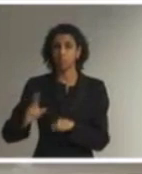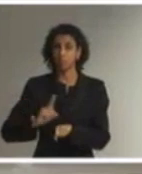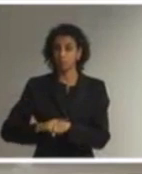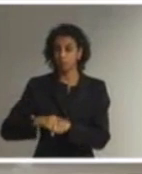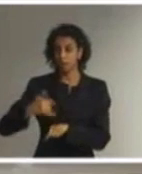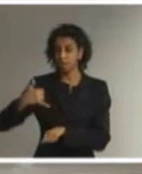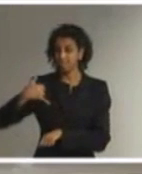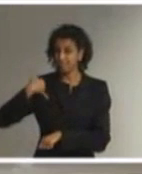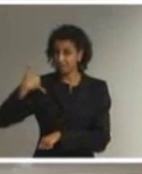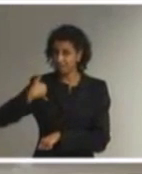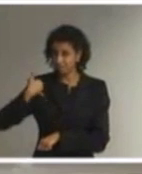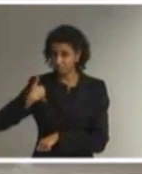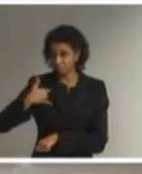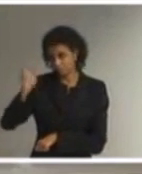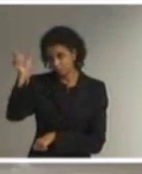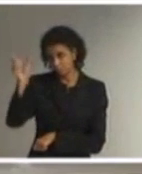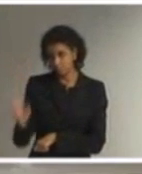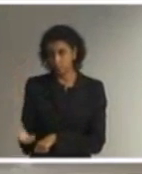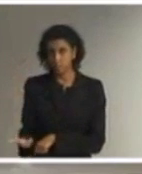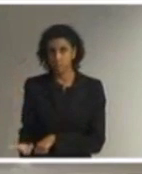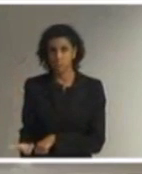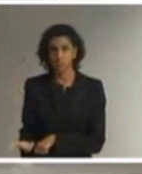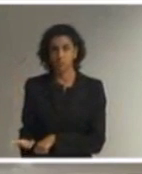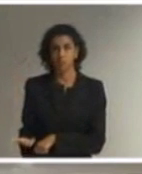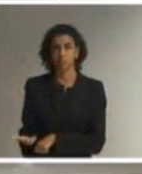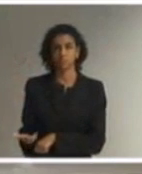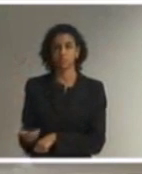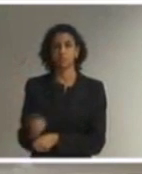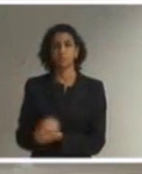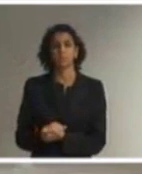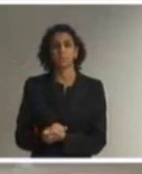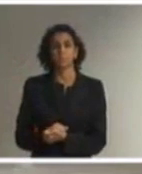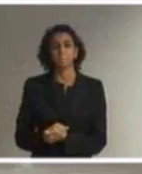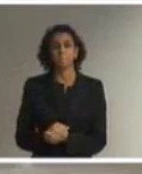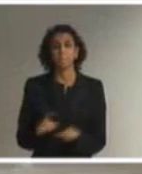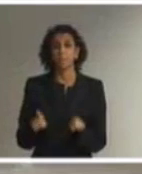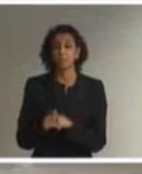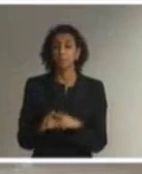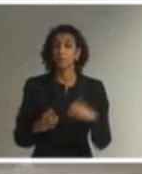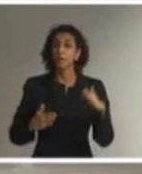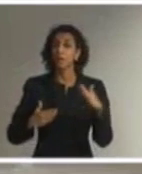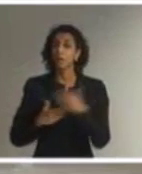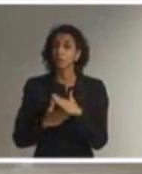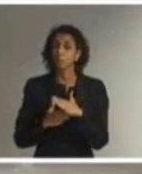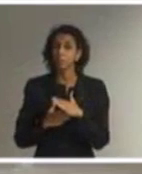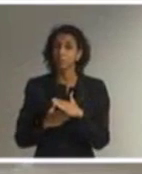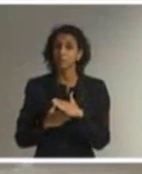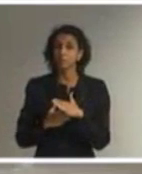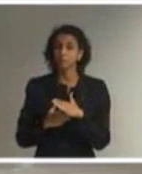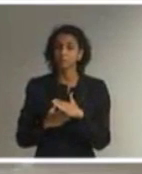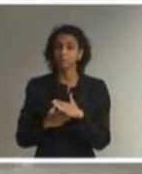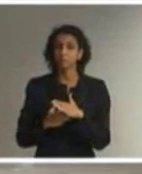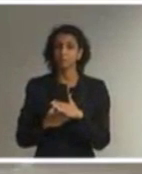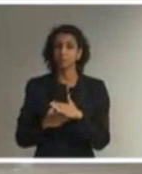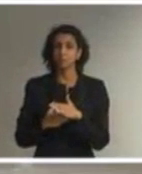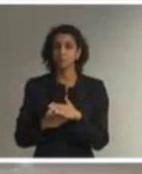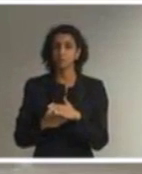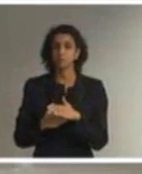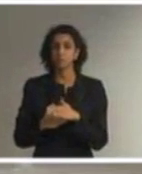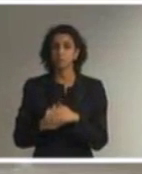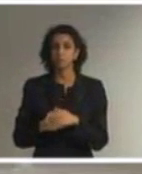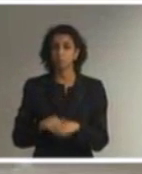desta pessoa em aprendizagem, ela limita tempo deste